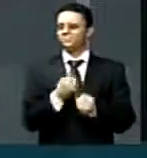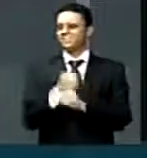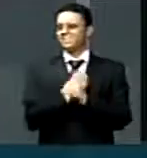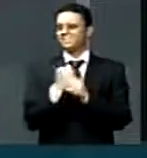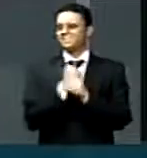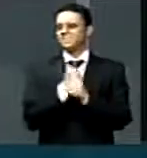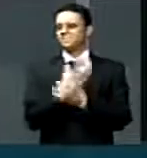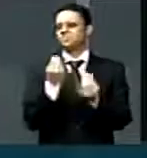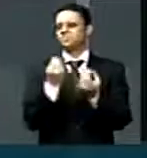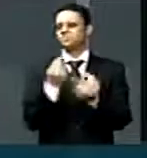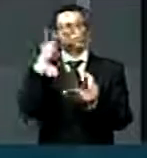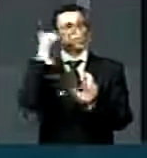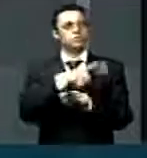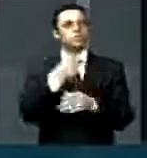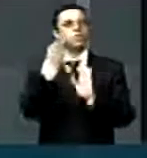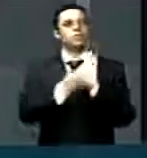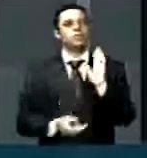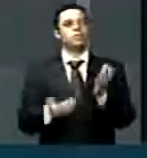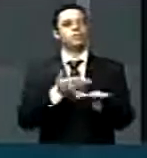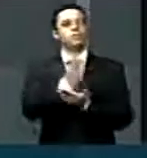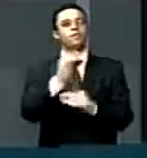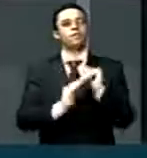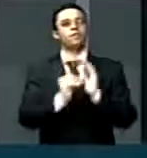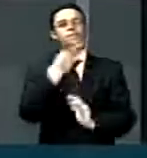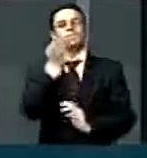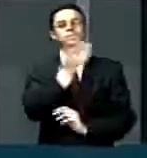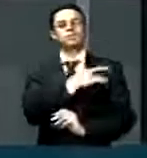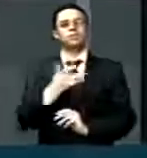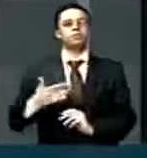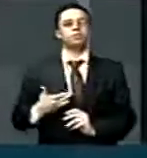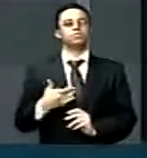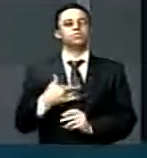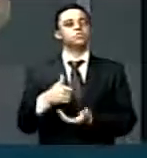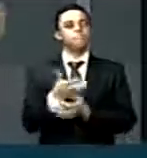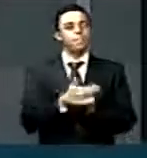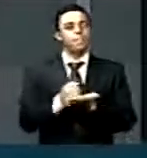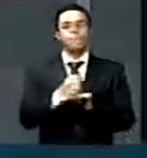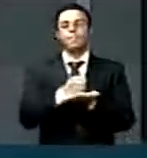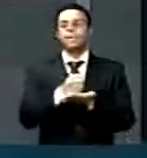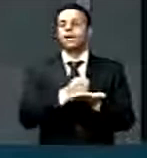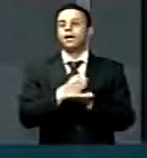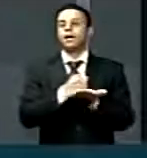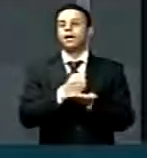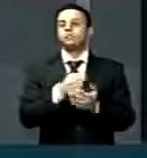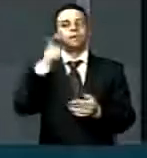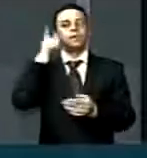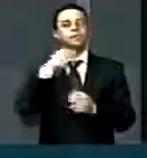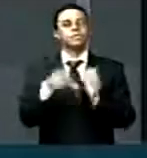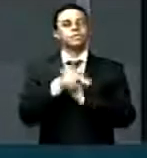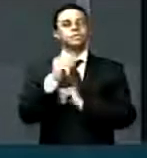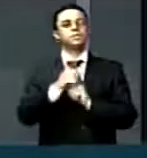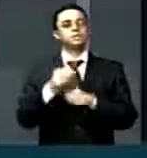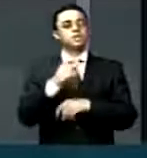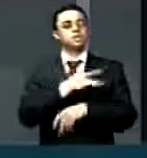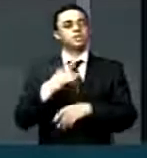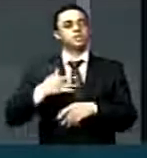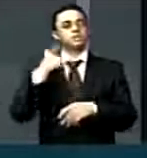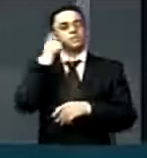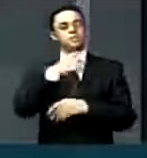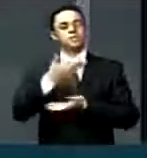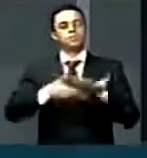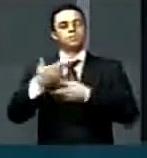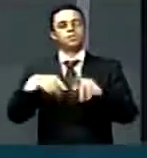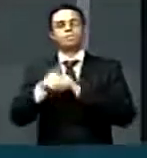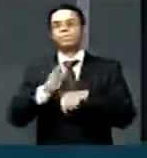básica, que parte da lógica da transversalidade na saúde e que parte